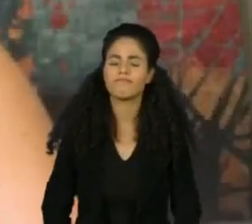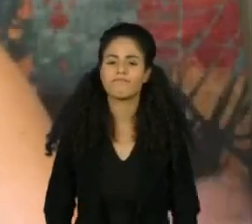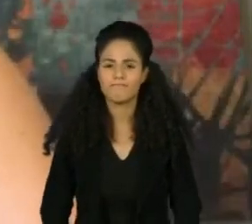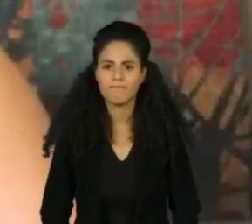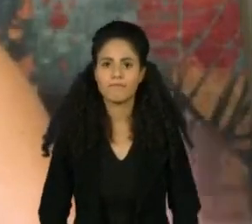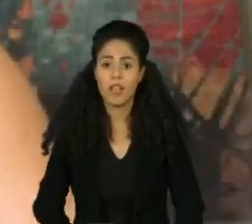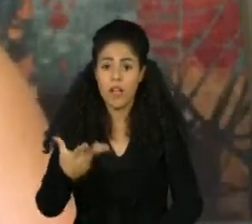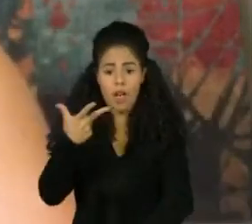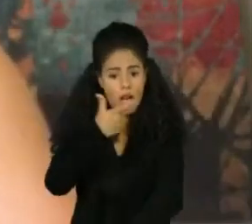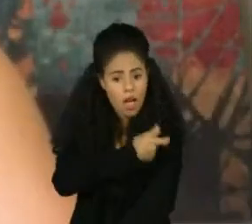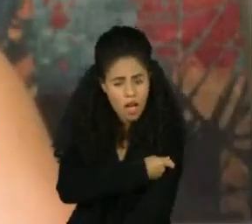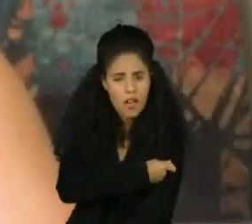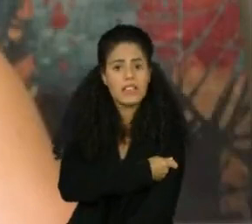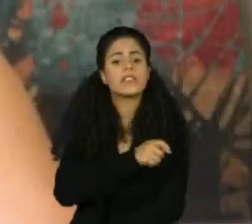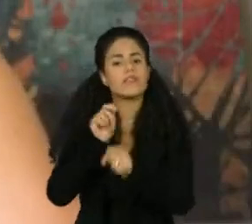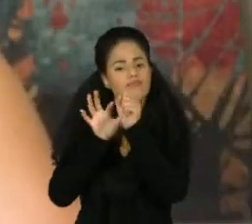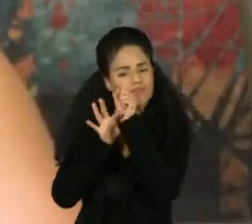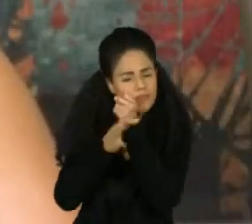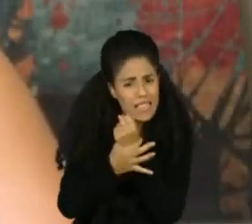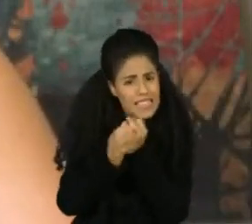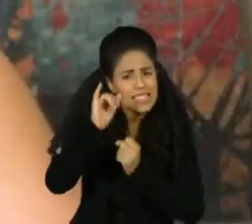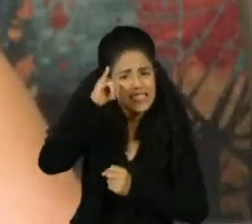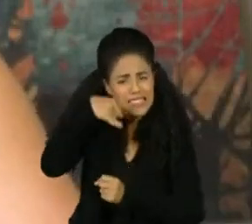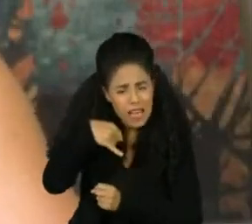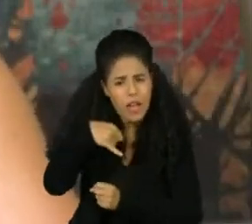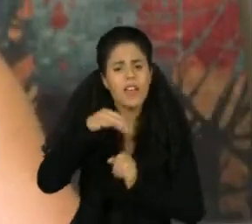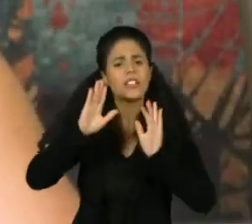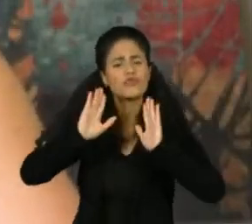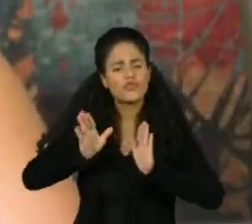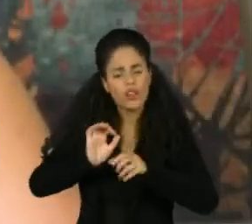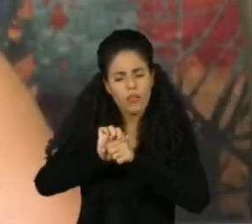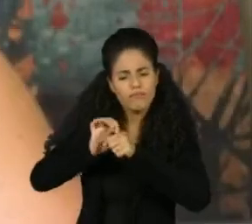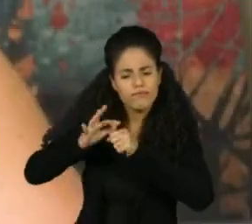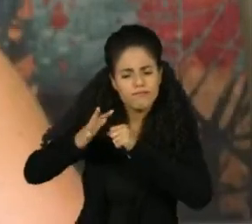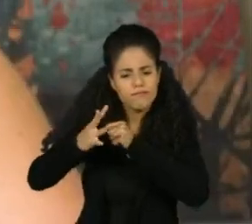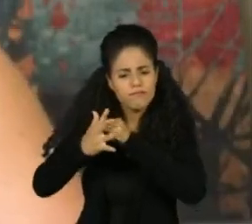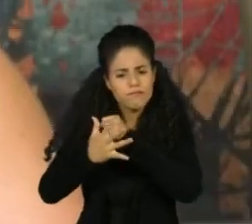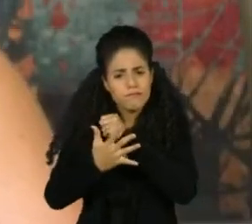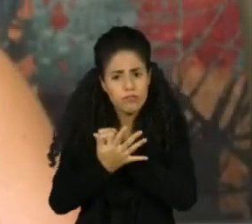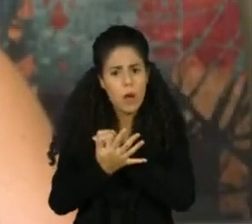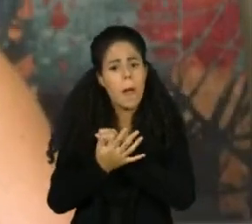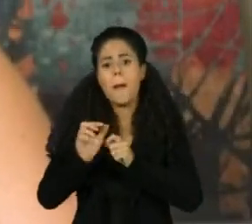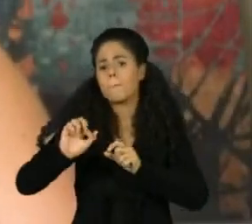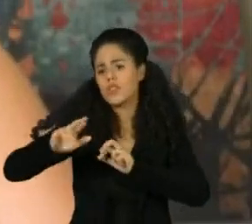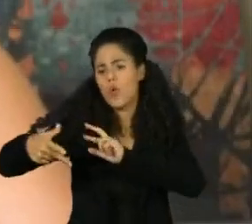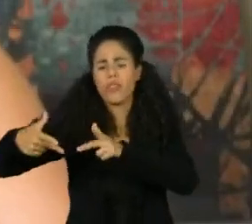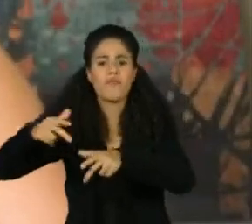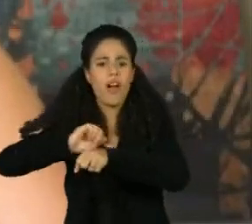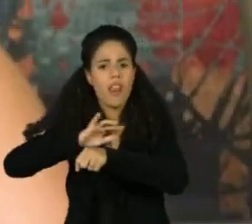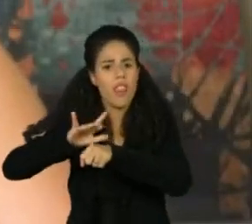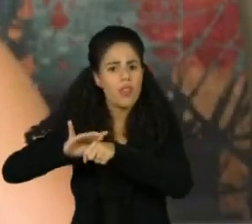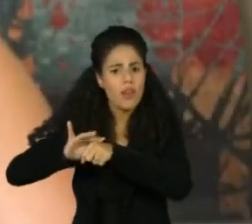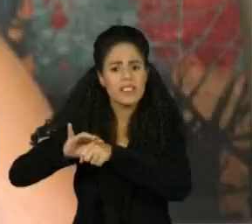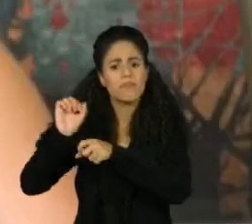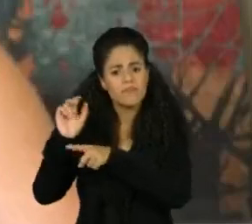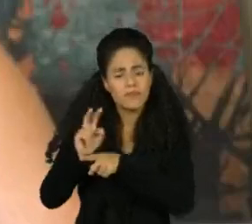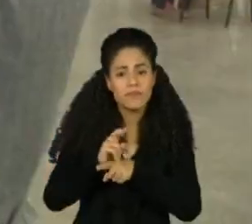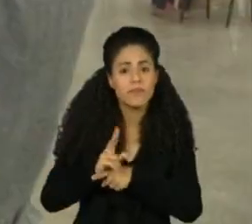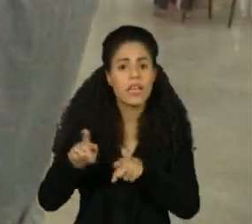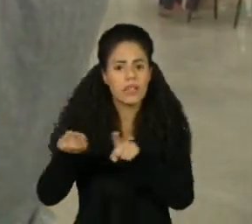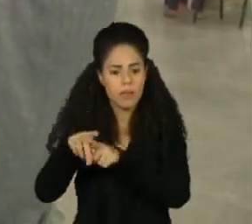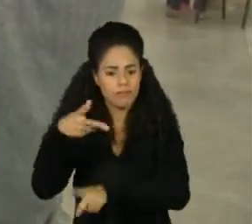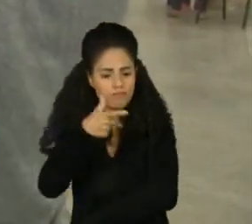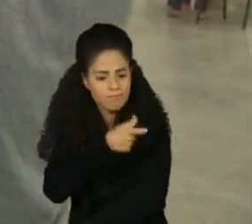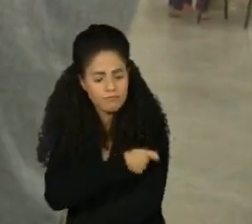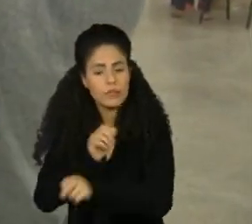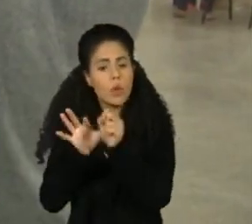já mostrou, não só estudando a Covid longa e nas outras mutações, que ela diminui a intensidade